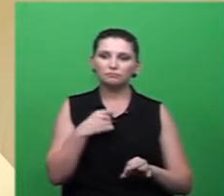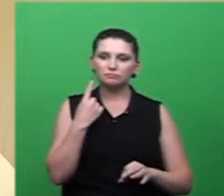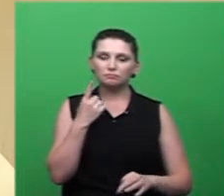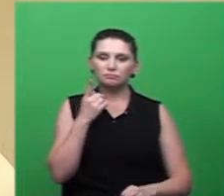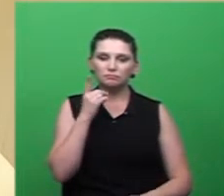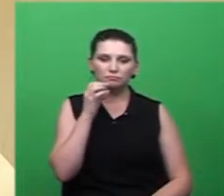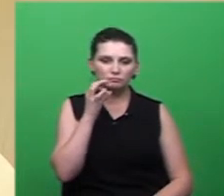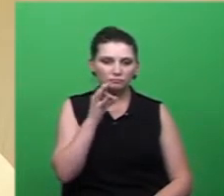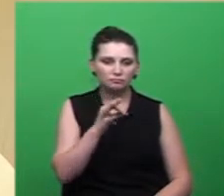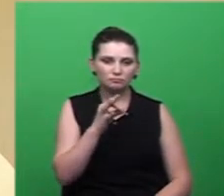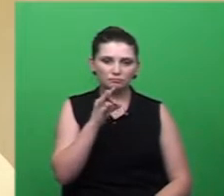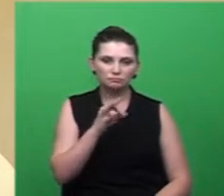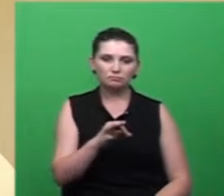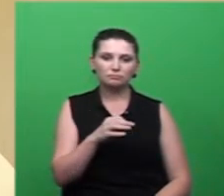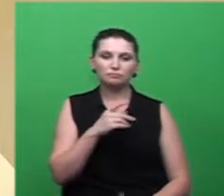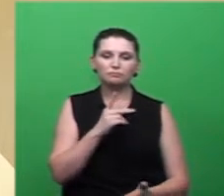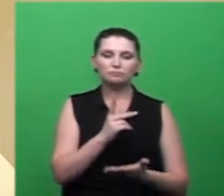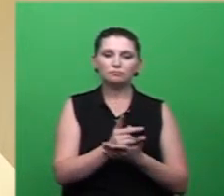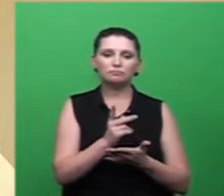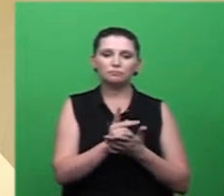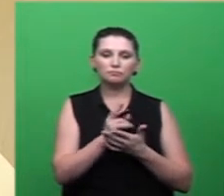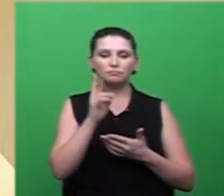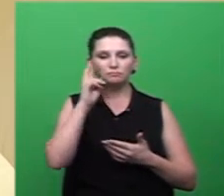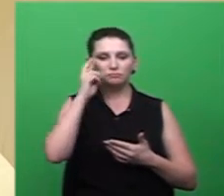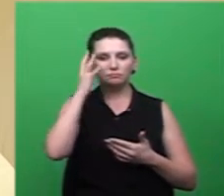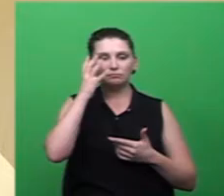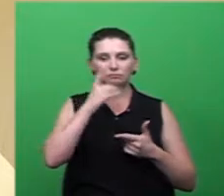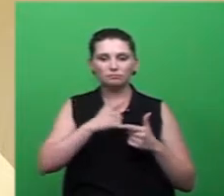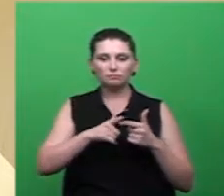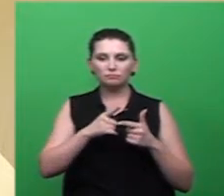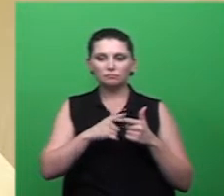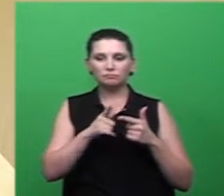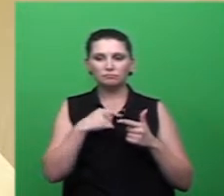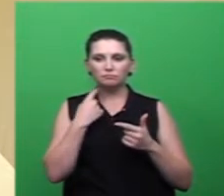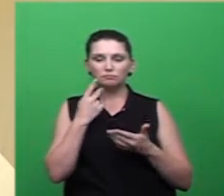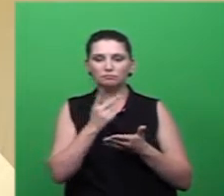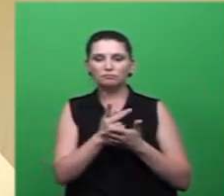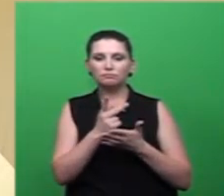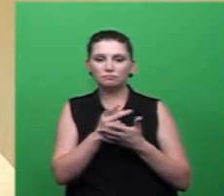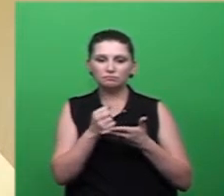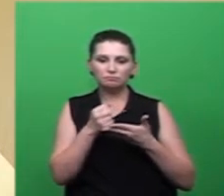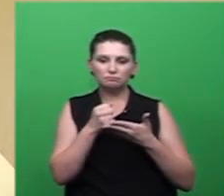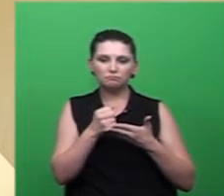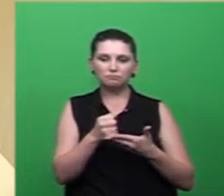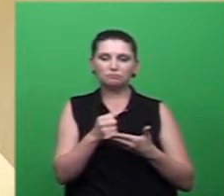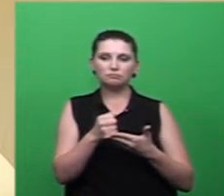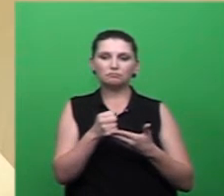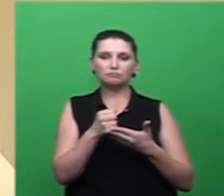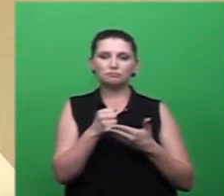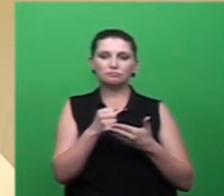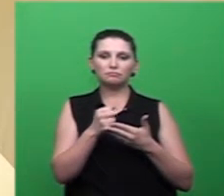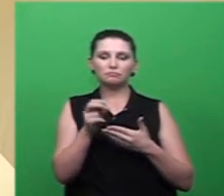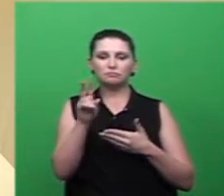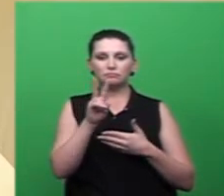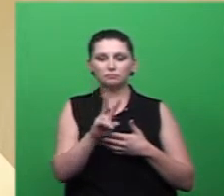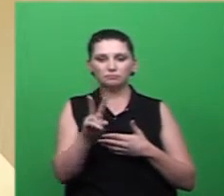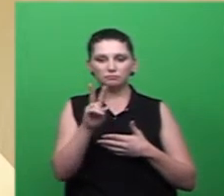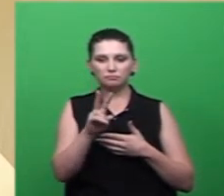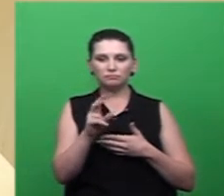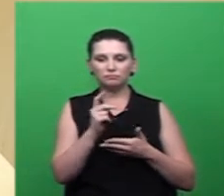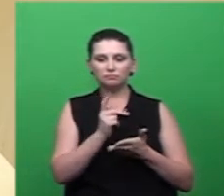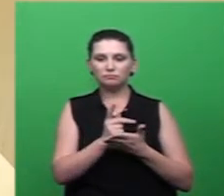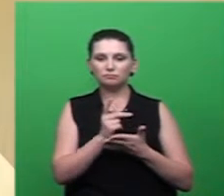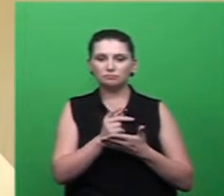persistente e definitiva então sempre me coloquei à disposição dos senhores vereadores para colocar